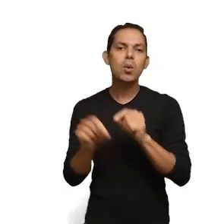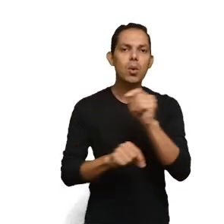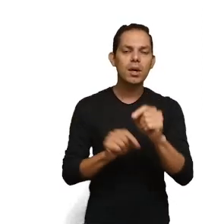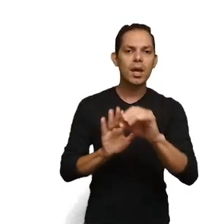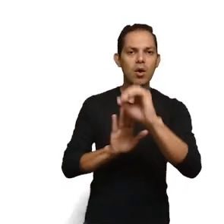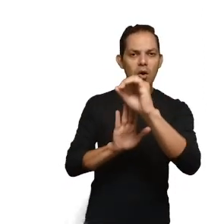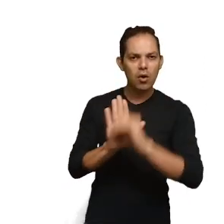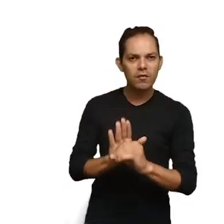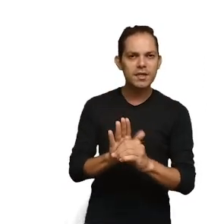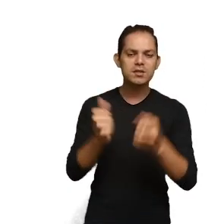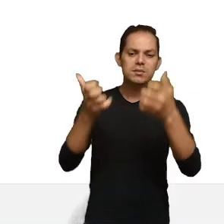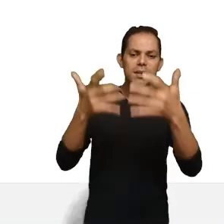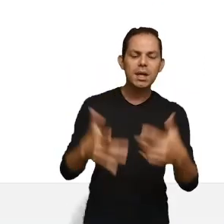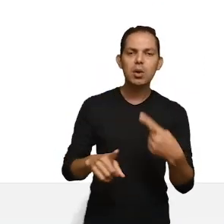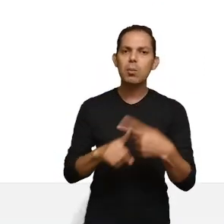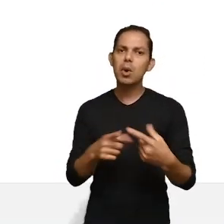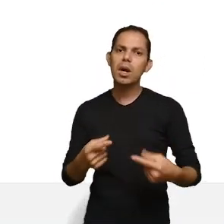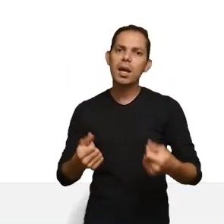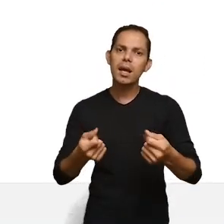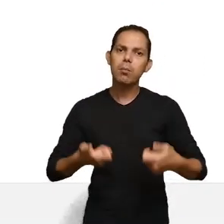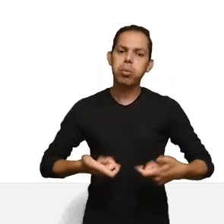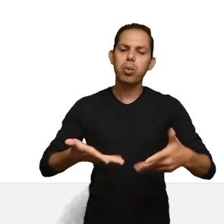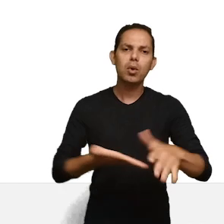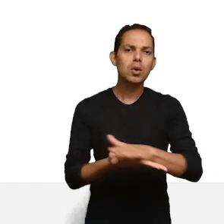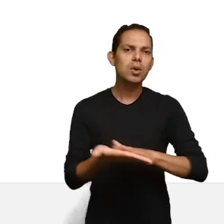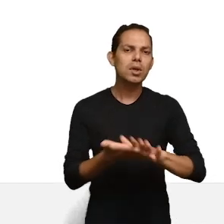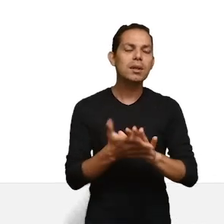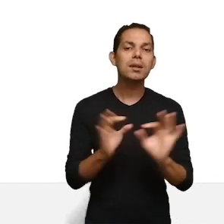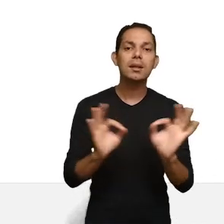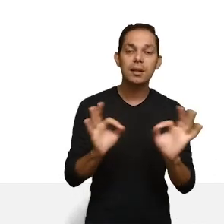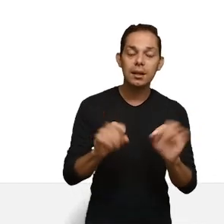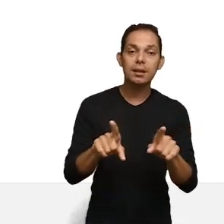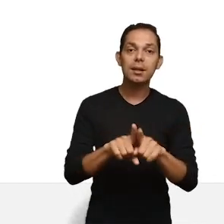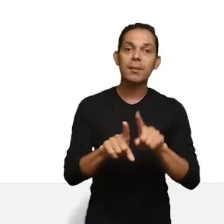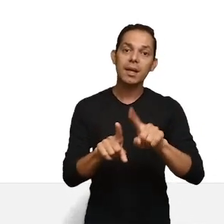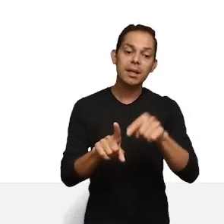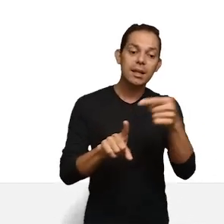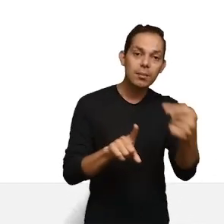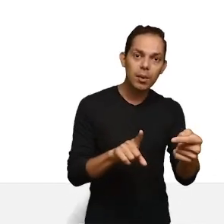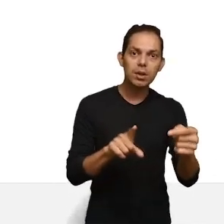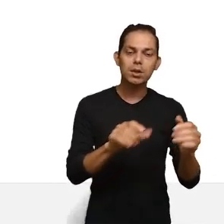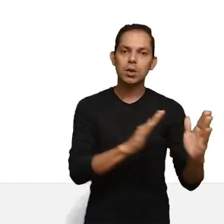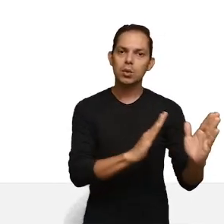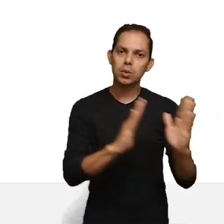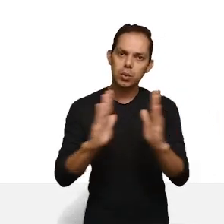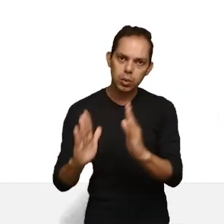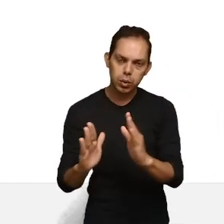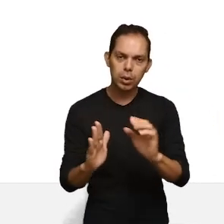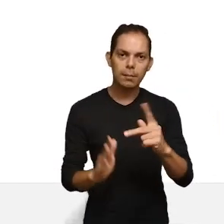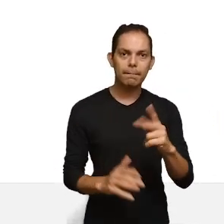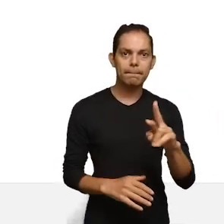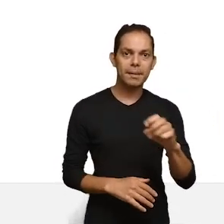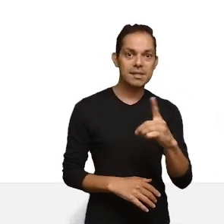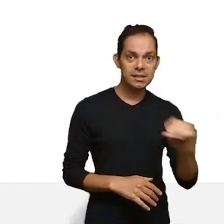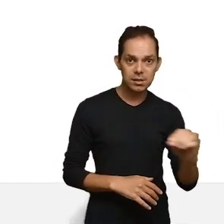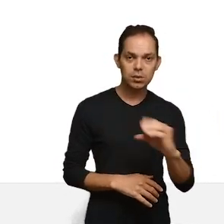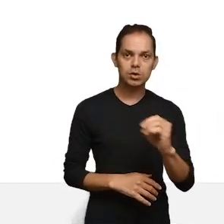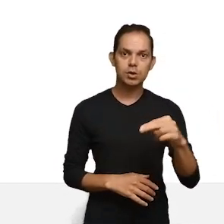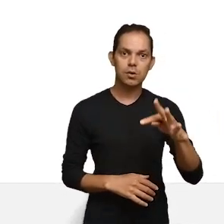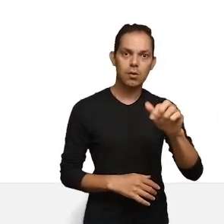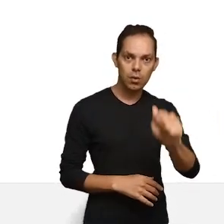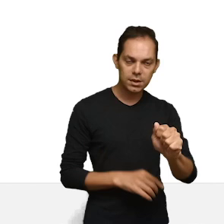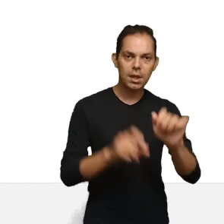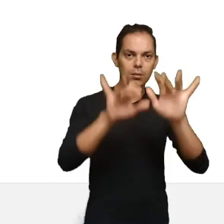anexado o ofício com justificativa da inexecução total. Depois, avance para a aba de Prestação de